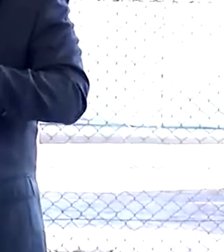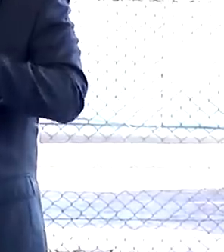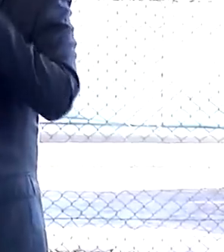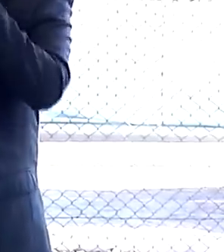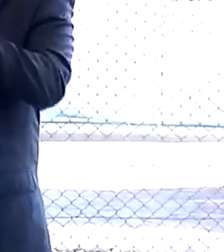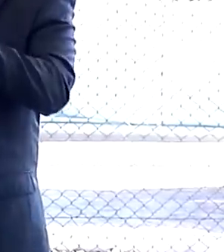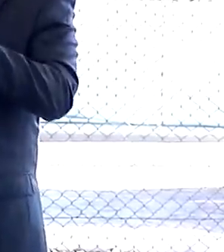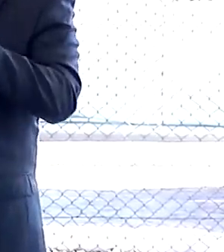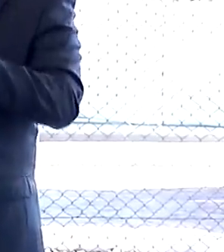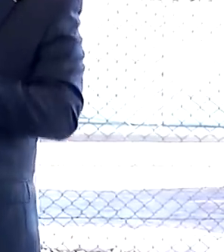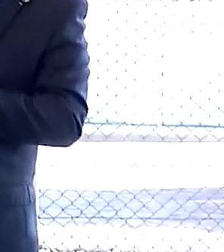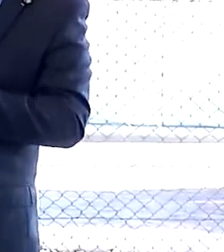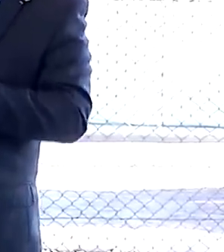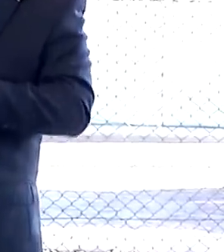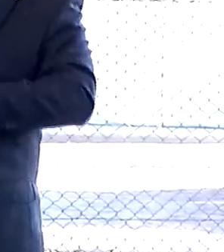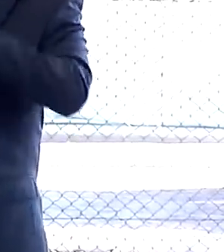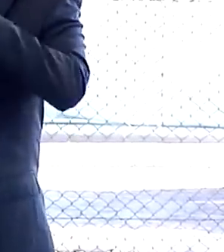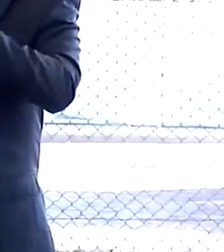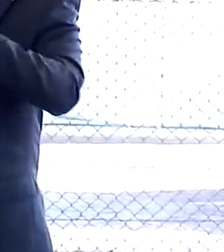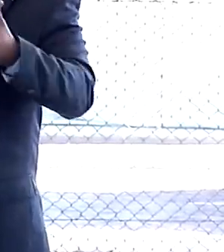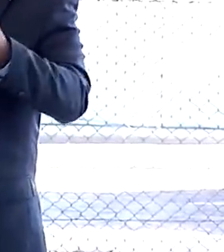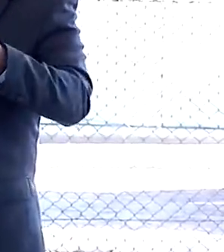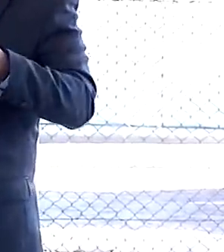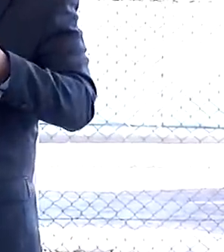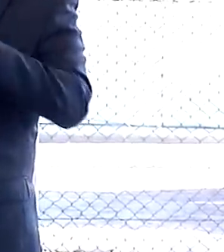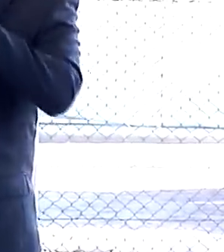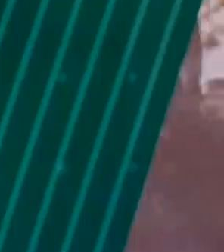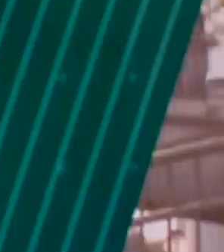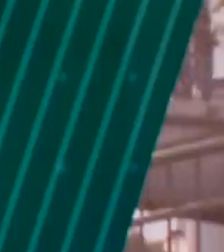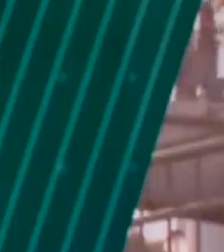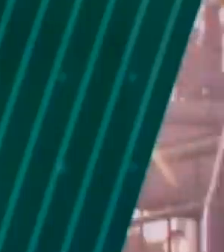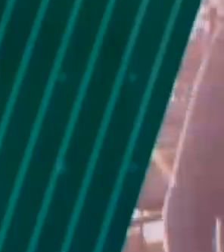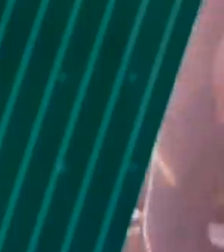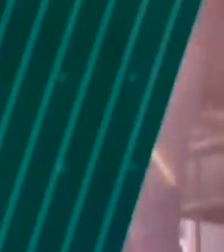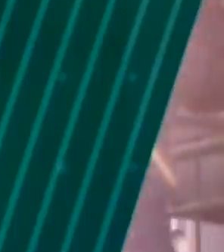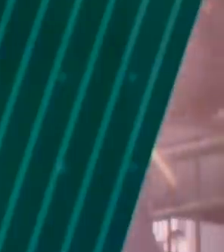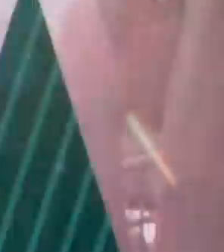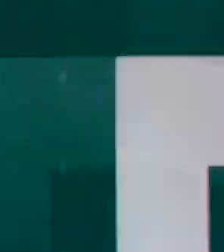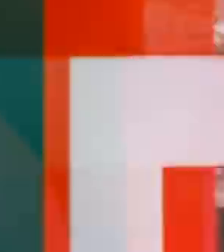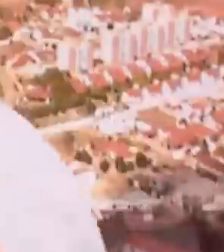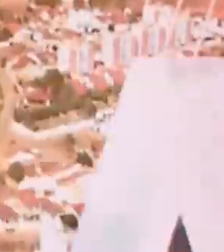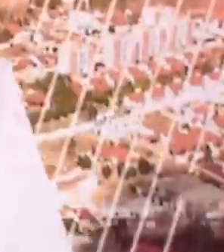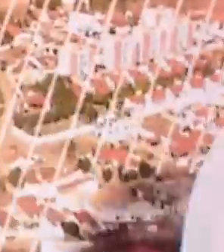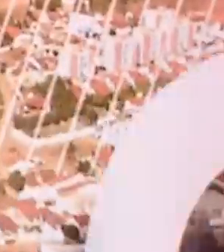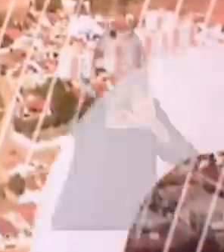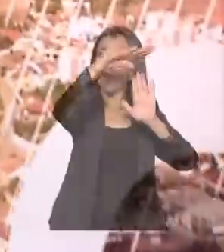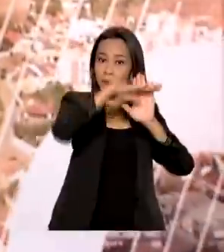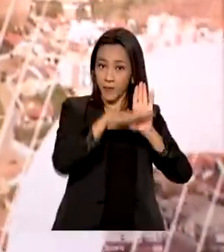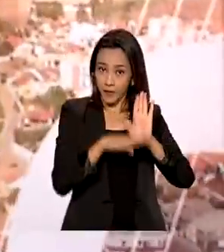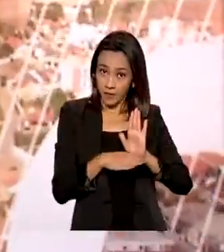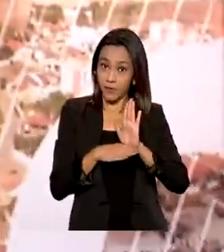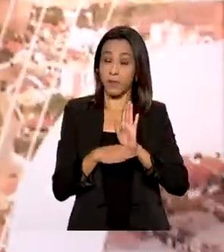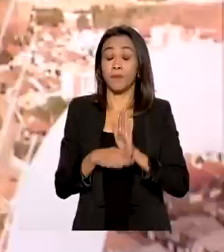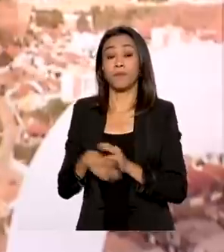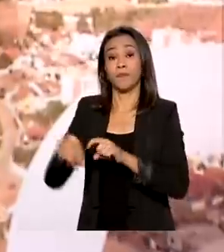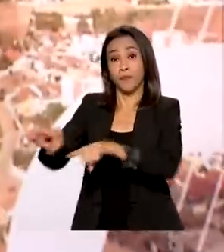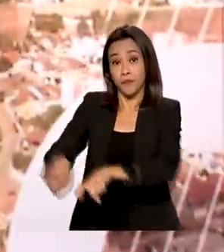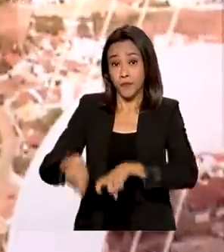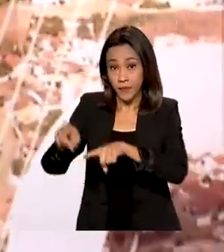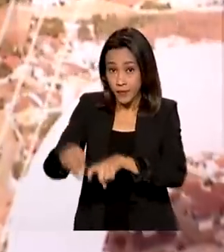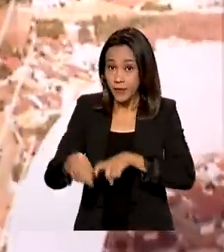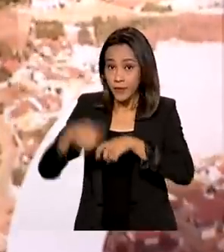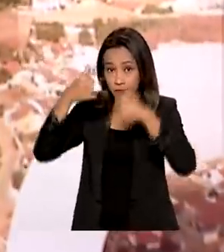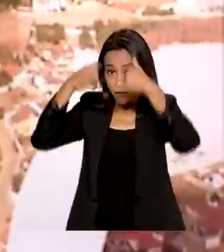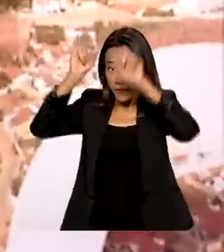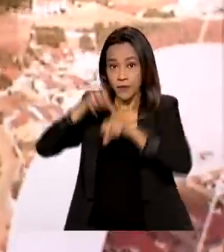um ilícito dos maiores, entender, o tráfego de drogas e armas. O programa do Ministério da Agricultura, Pecuária e